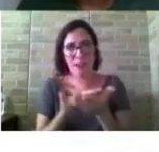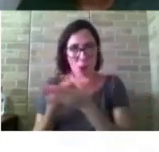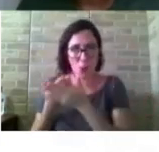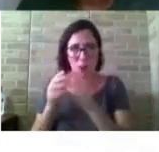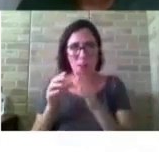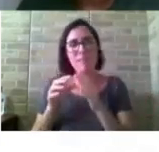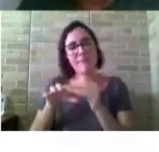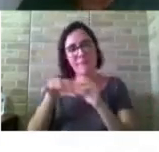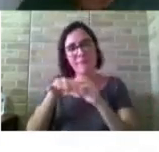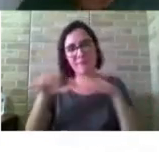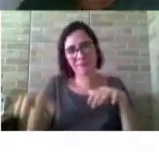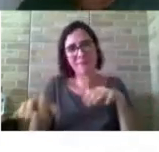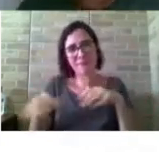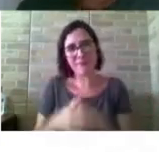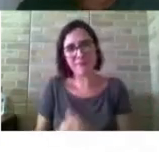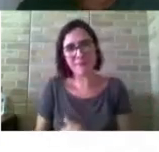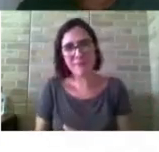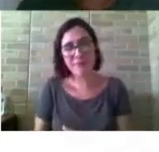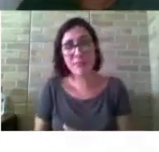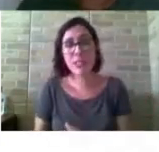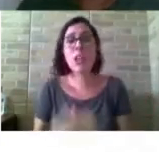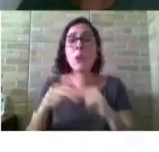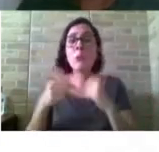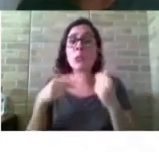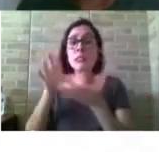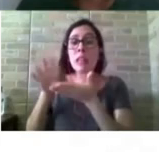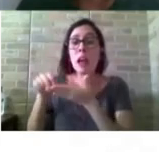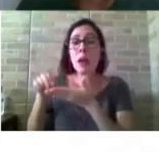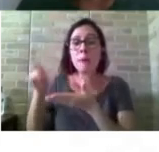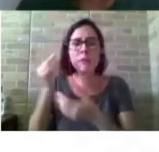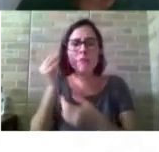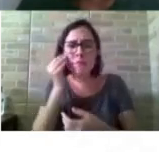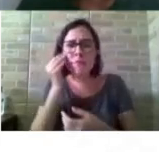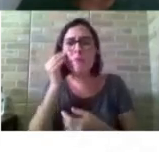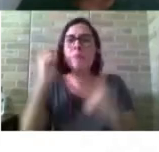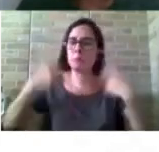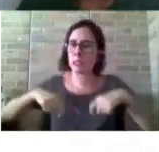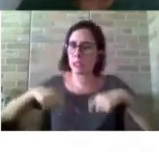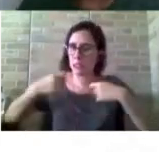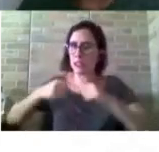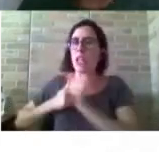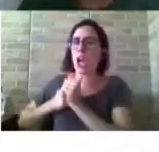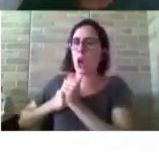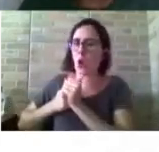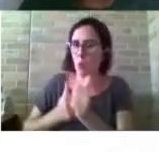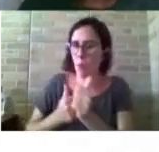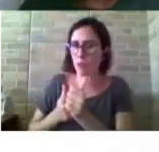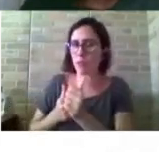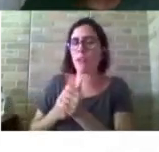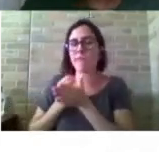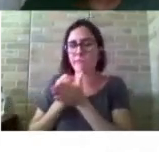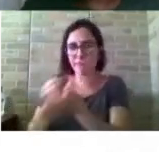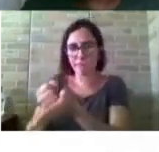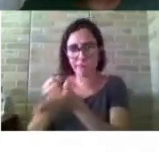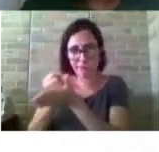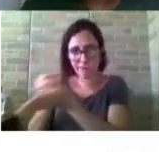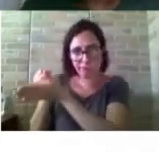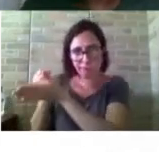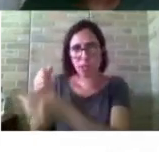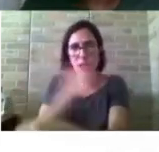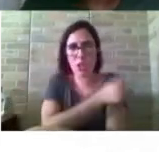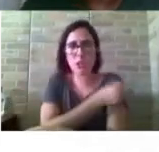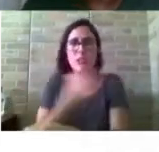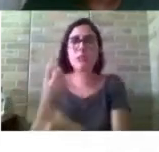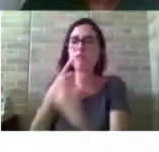Então, a gente estabeleceu esse acompanhamento e no qual a gente mantinha um diálogo